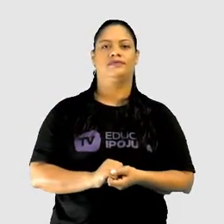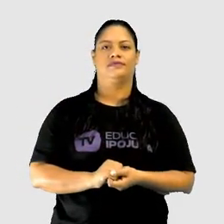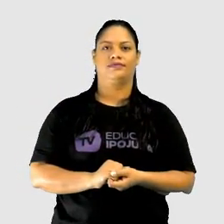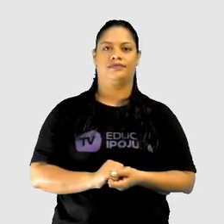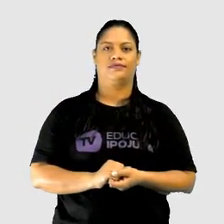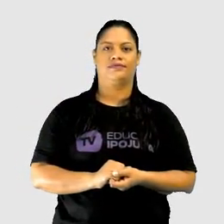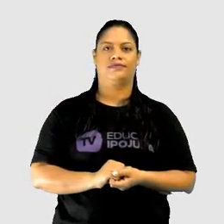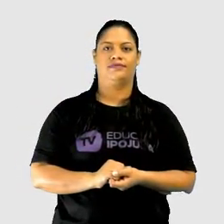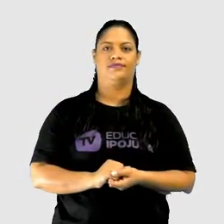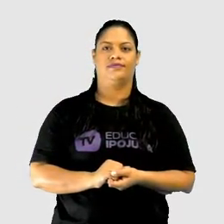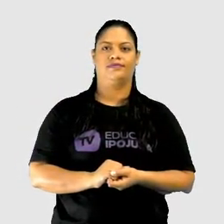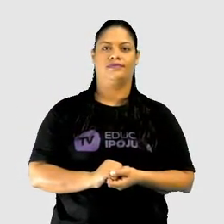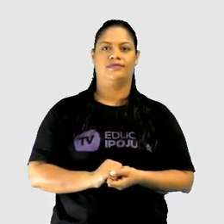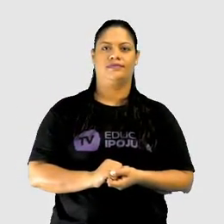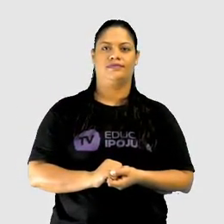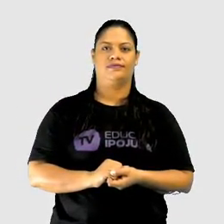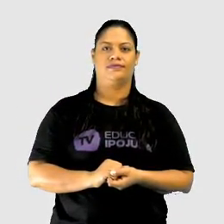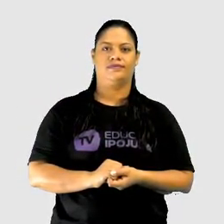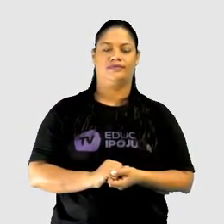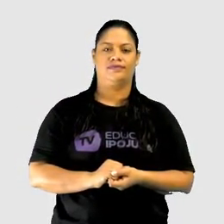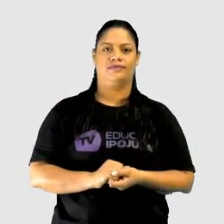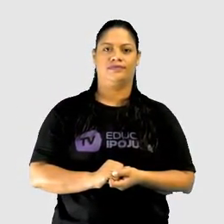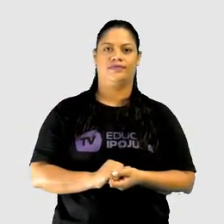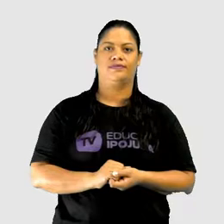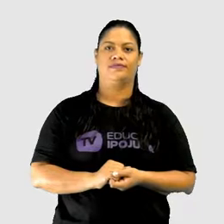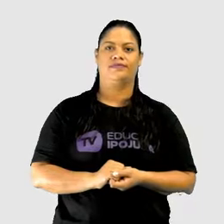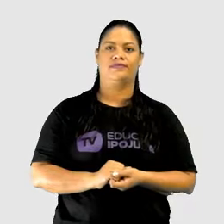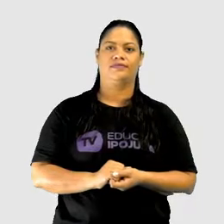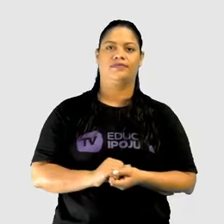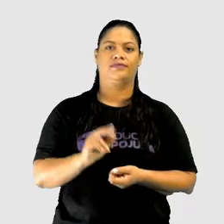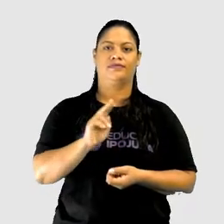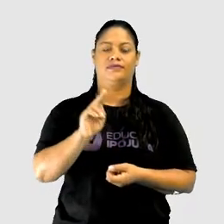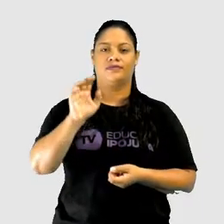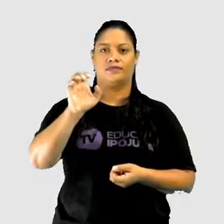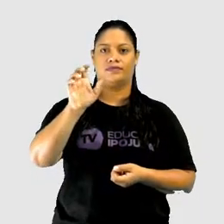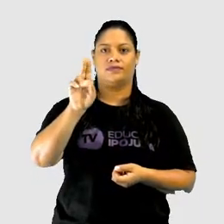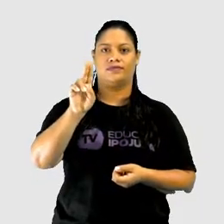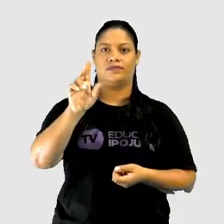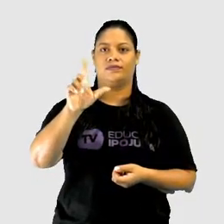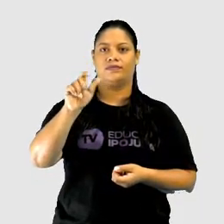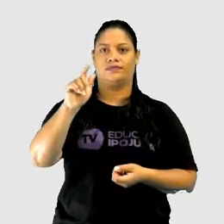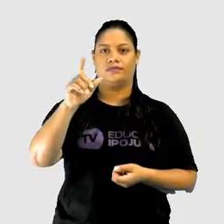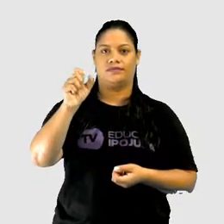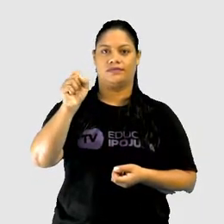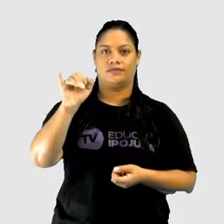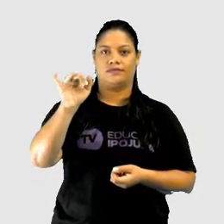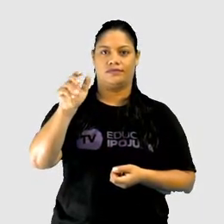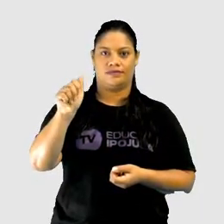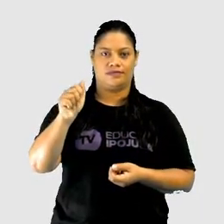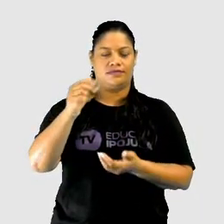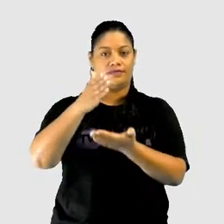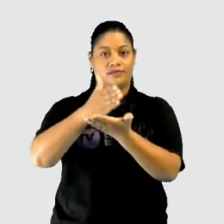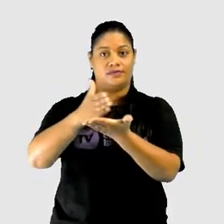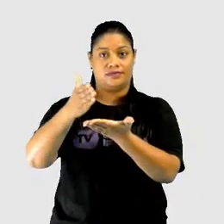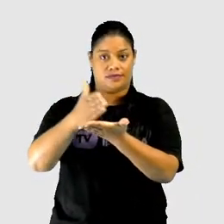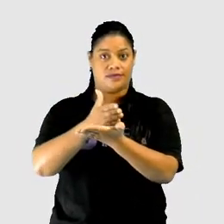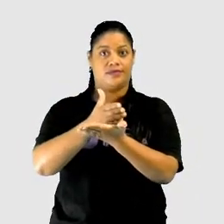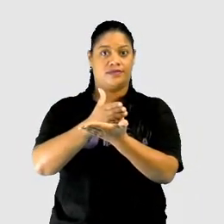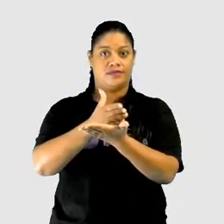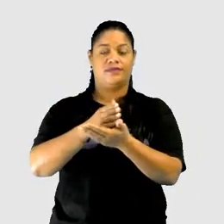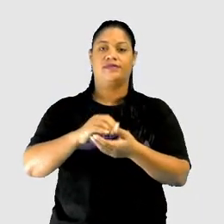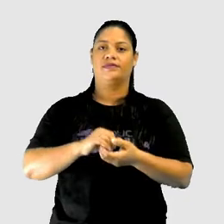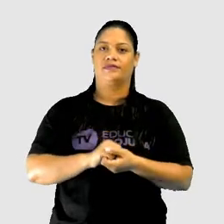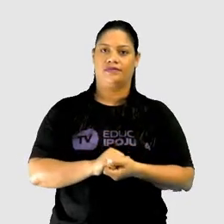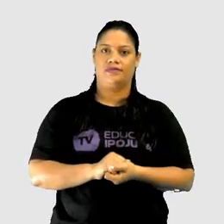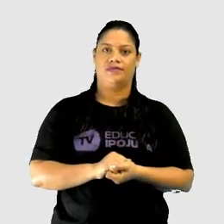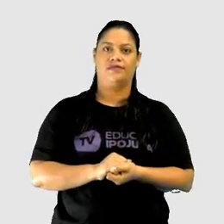Vamos dizer aí que seja um supercontinente chamado de Eurásia, que é dividido por uma